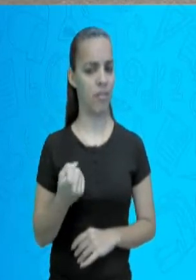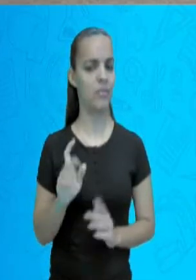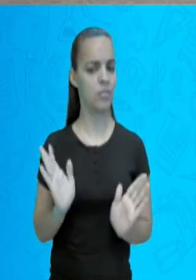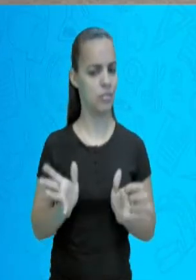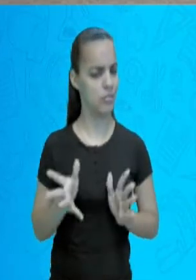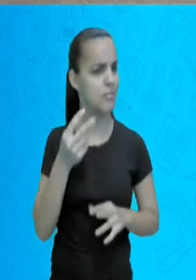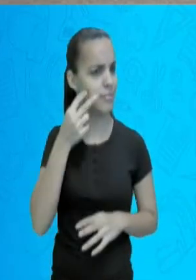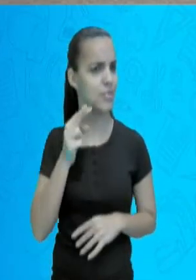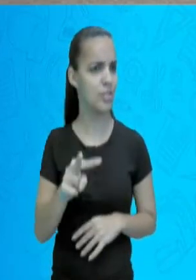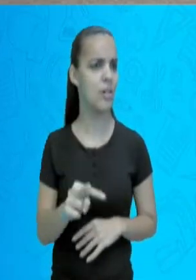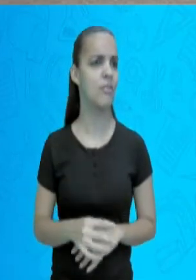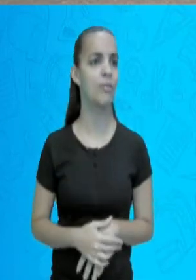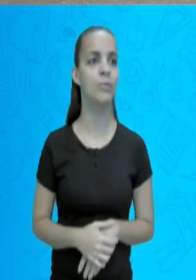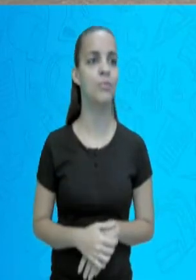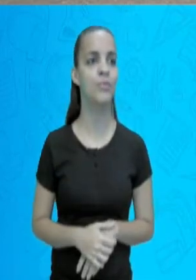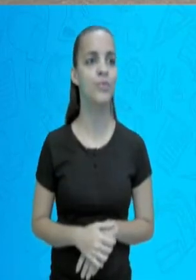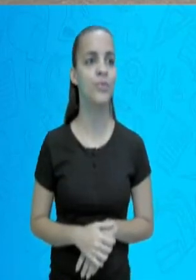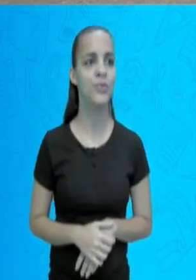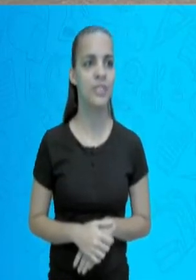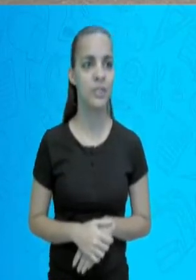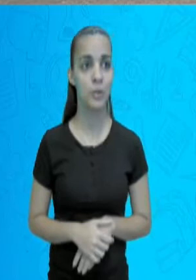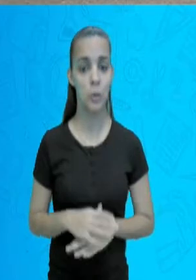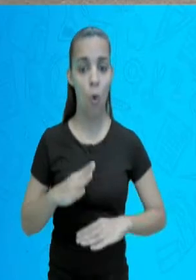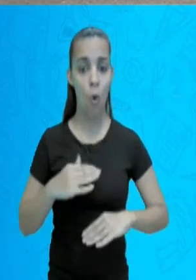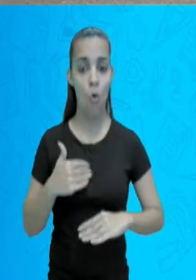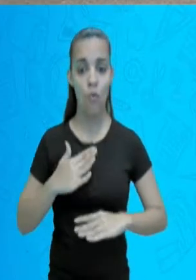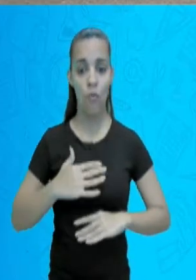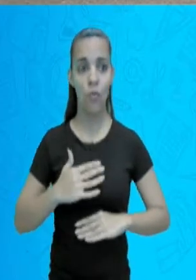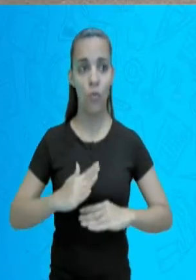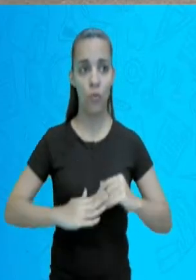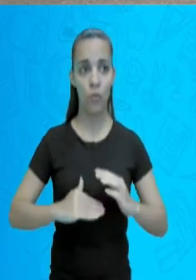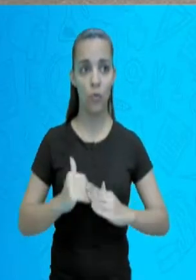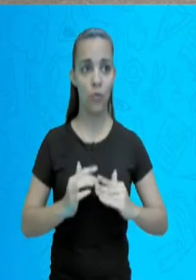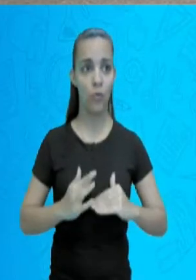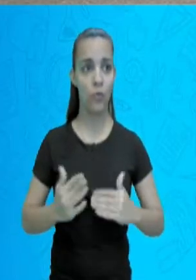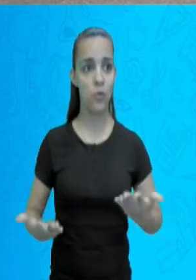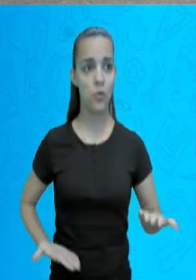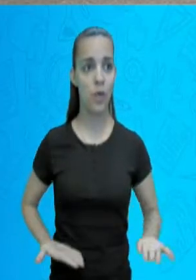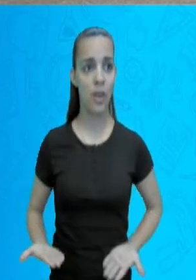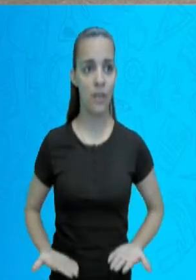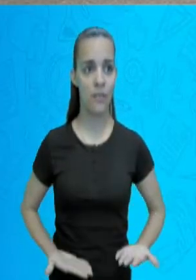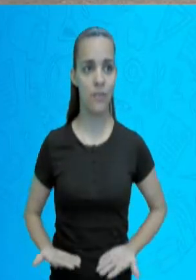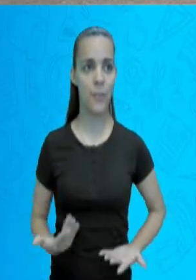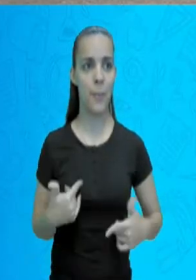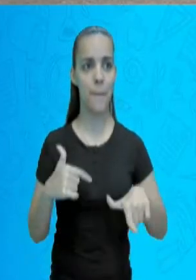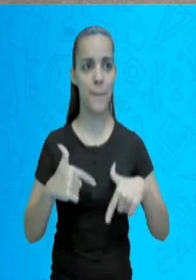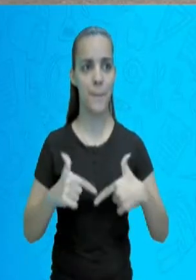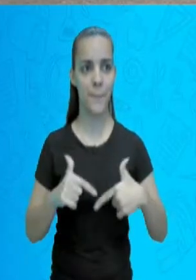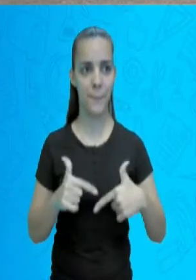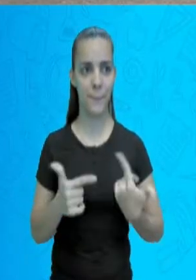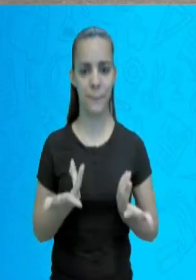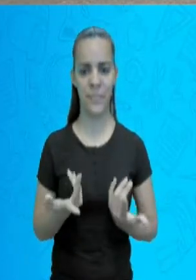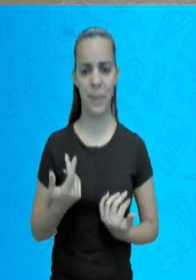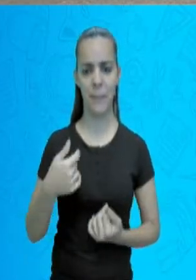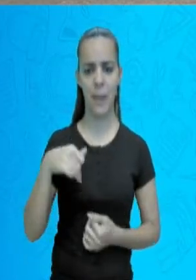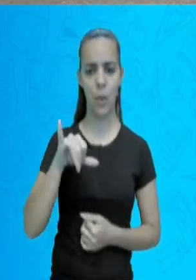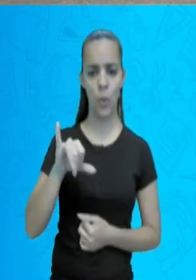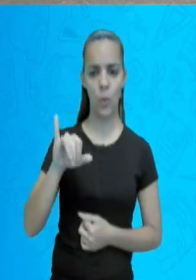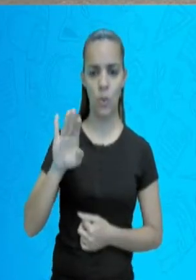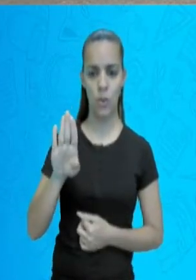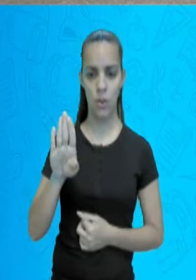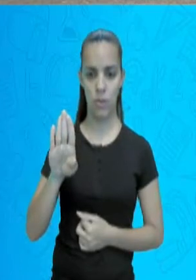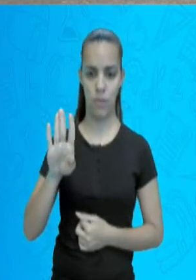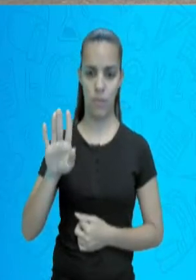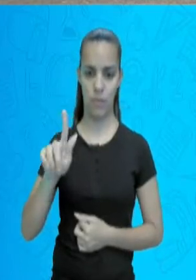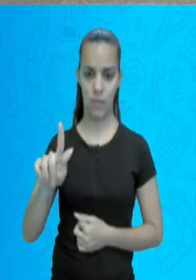os funcionários do governo que trabalham para o IBGE fazendo